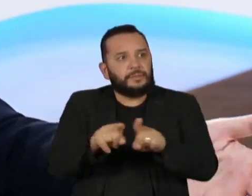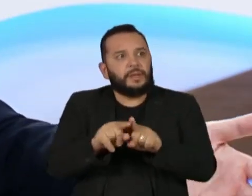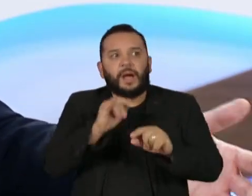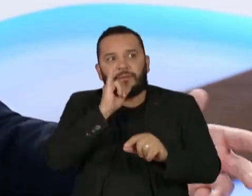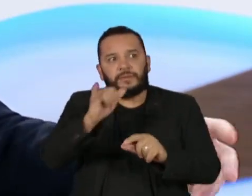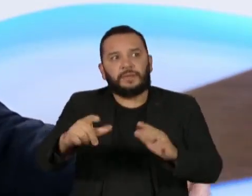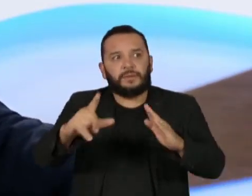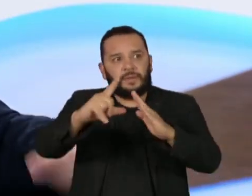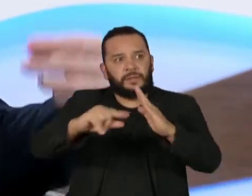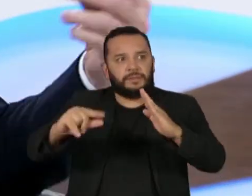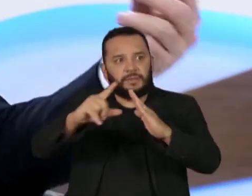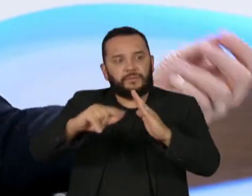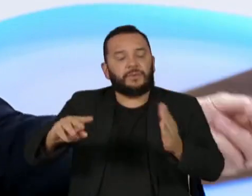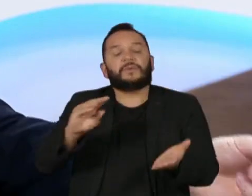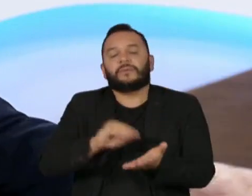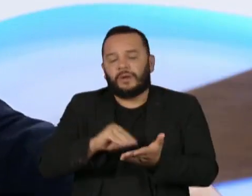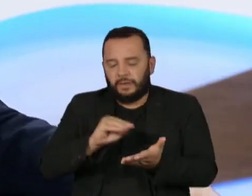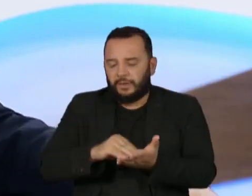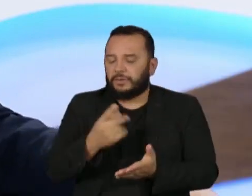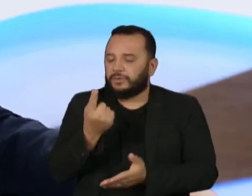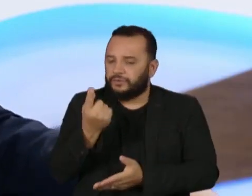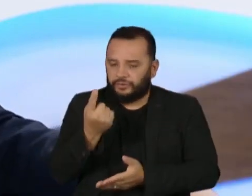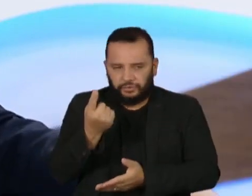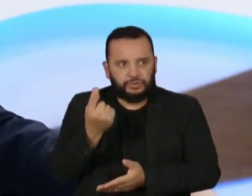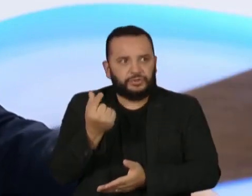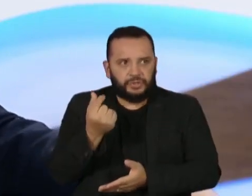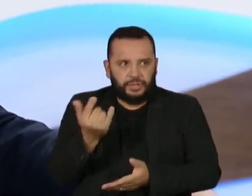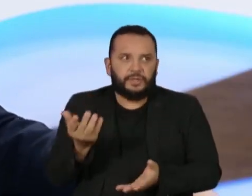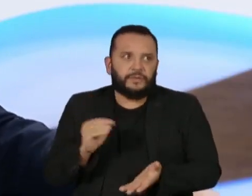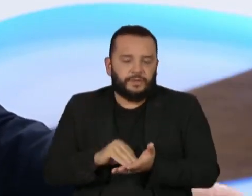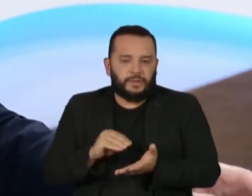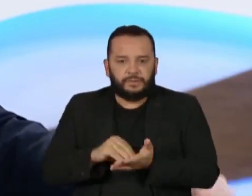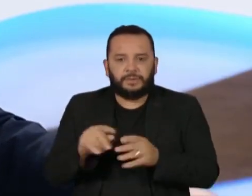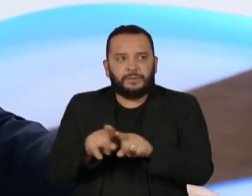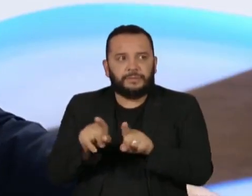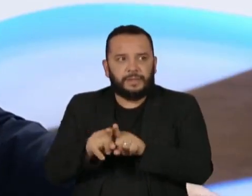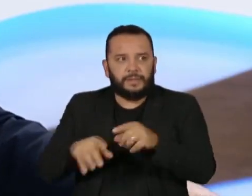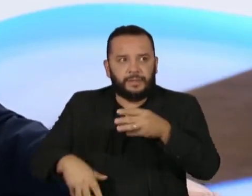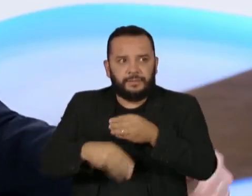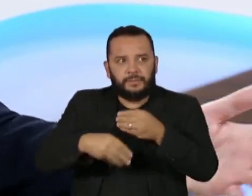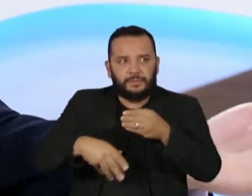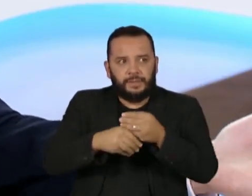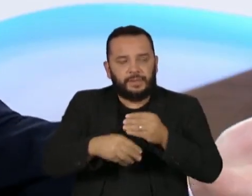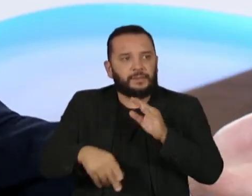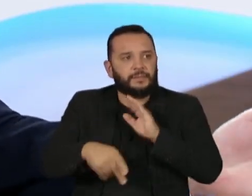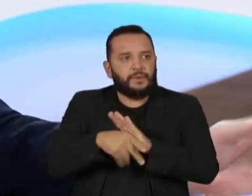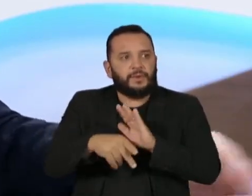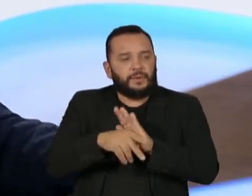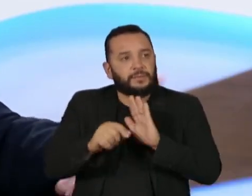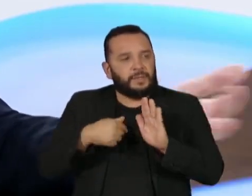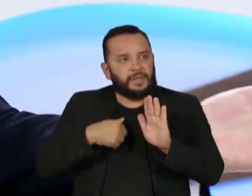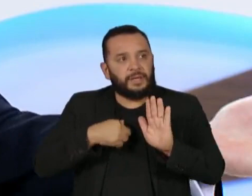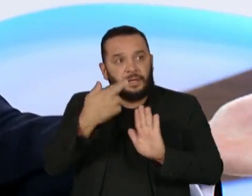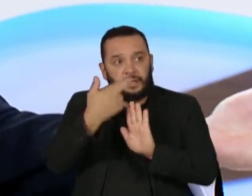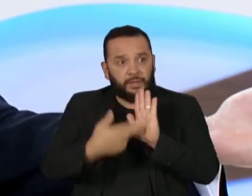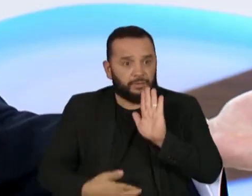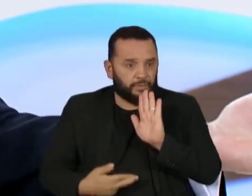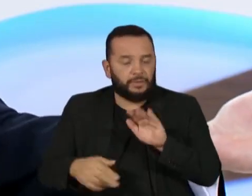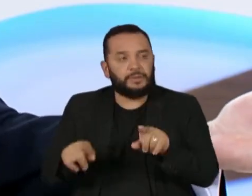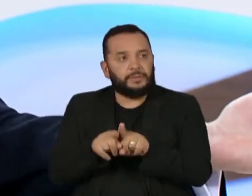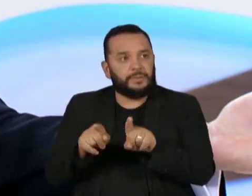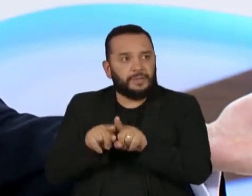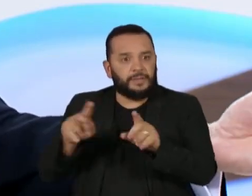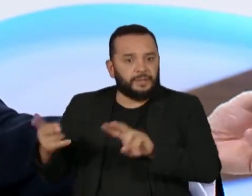e fizemos isso em relação às emendas de relator, temos feito isso em relação às transferências especiais. Agora,